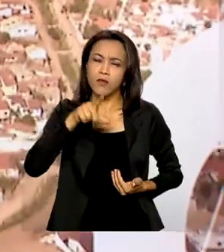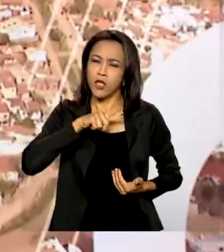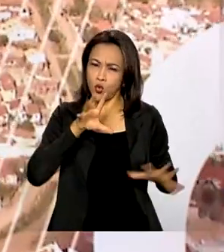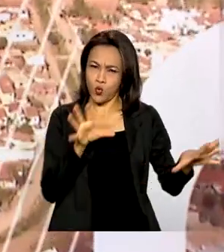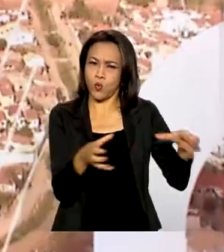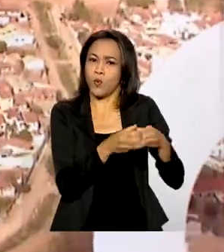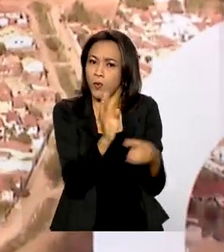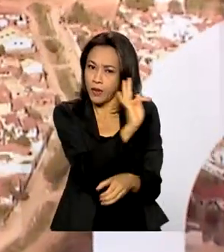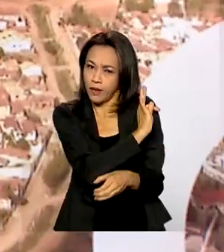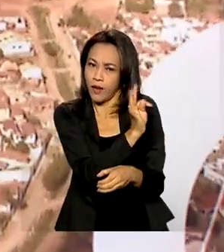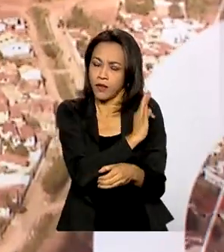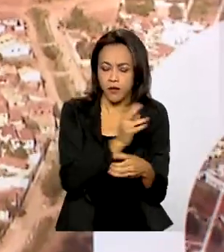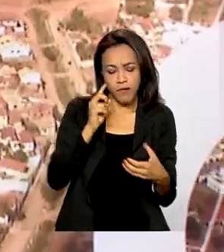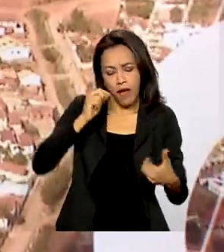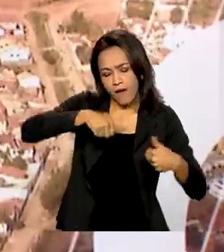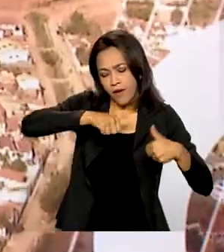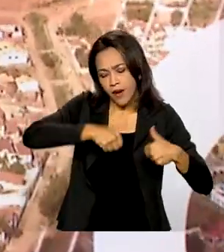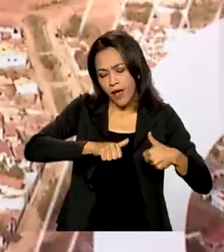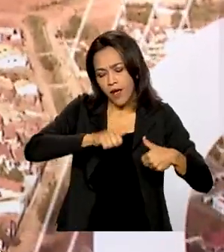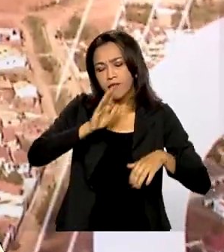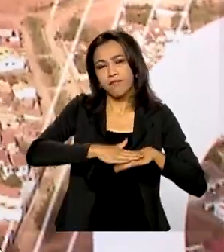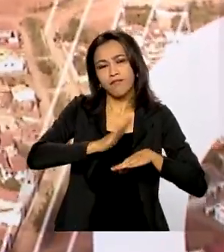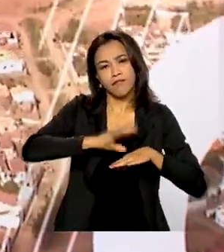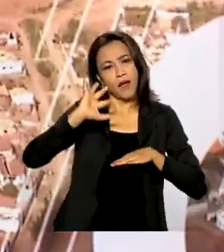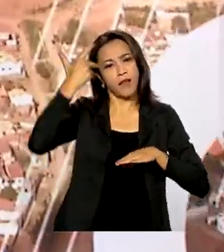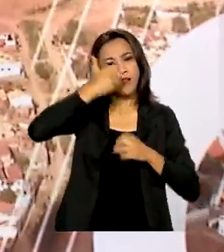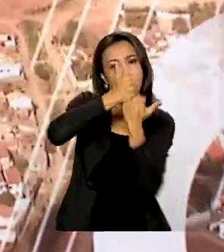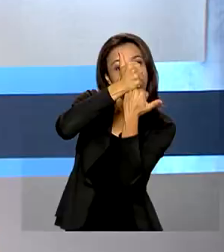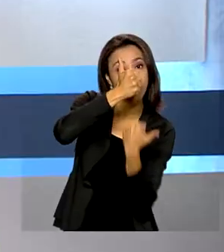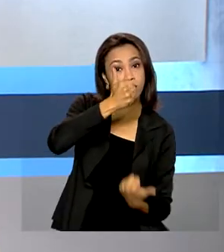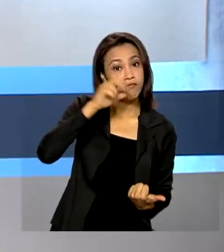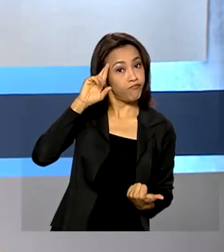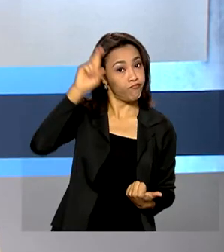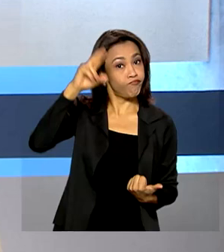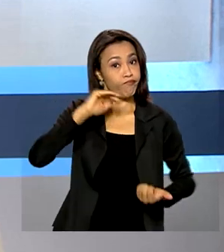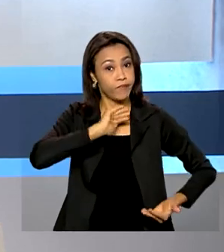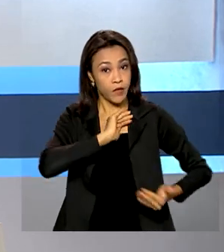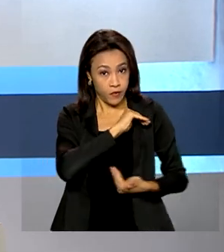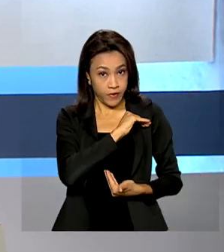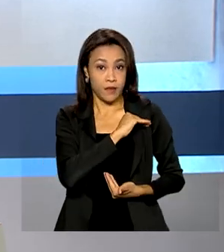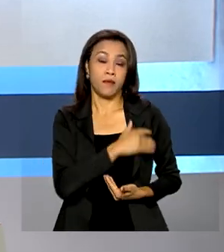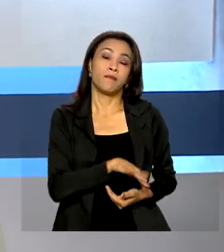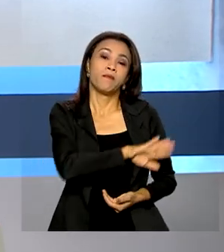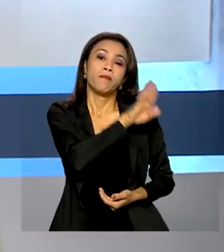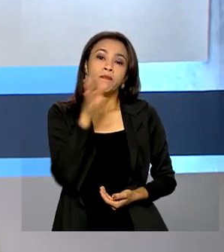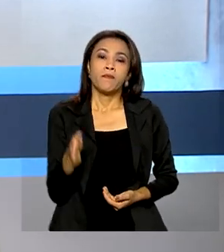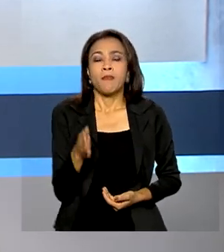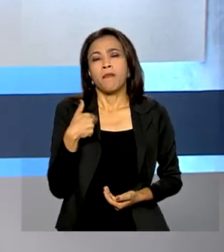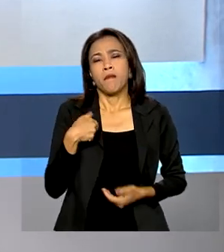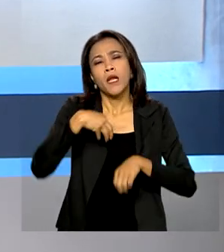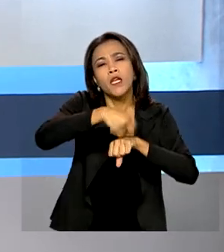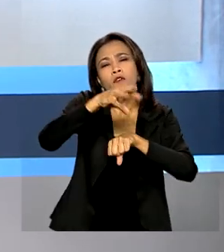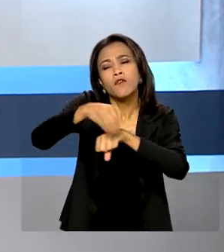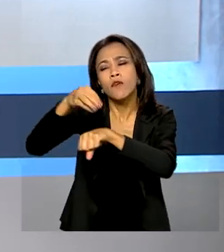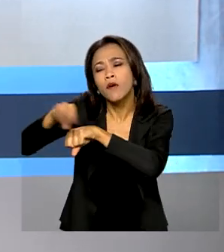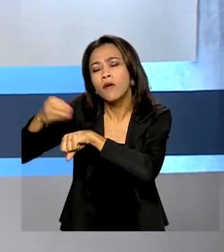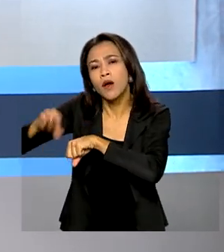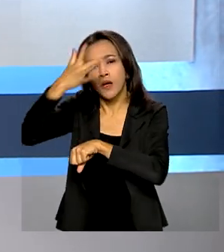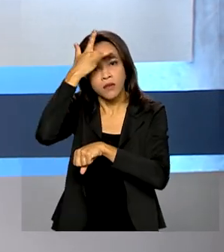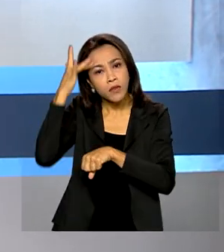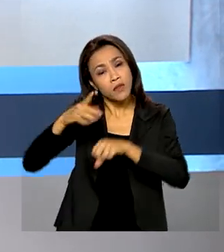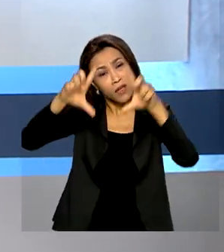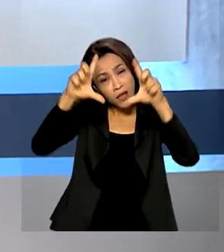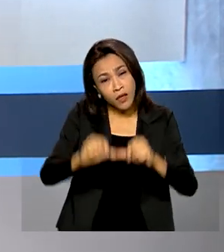técnica e a decisão será da diretoria da Anvisa. Para melhor informar as pessoas e reduzir o